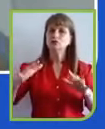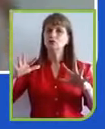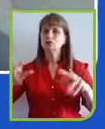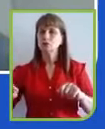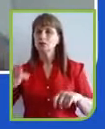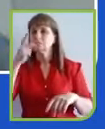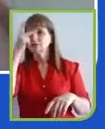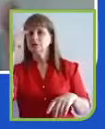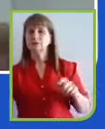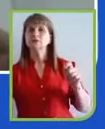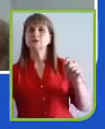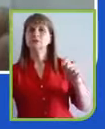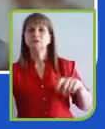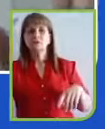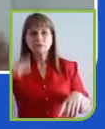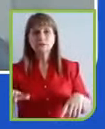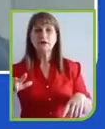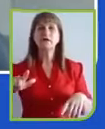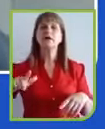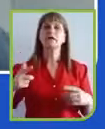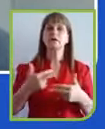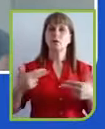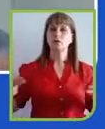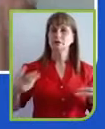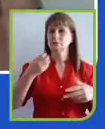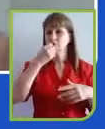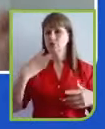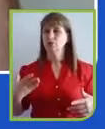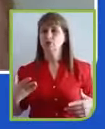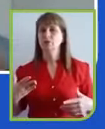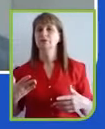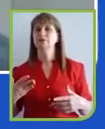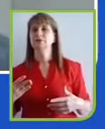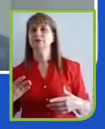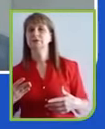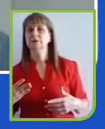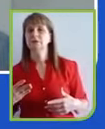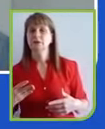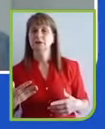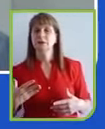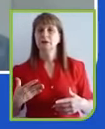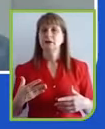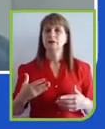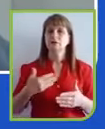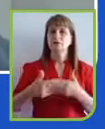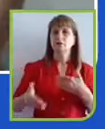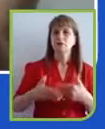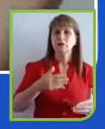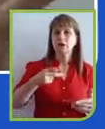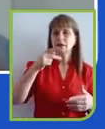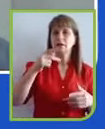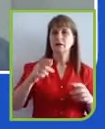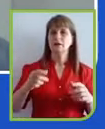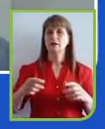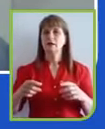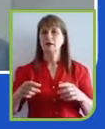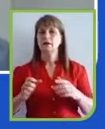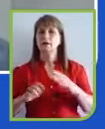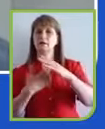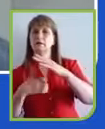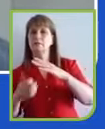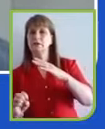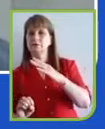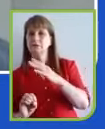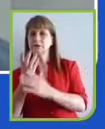aplicado a APP, essas coisas. Não. Pode aplicar para qualquer coisa. Qualquer um que crie algo que seja rapidamente escalável, como